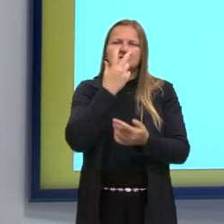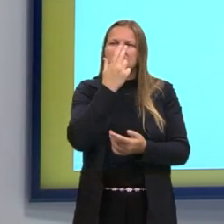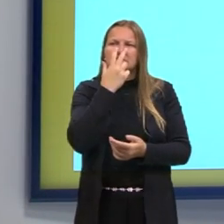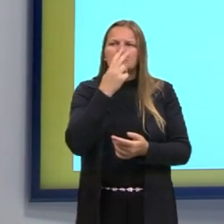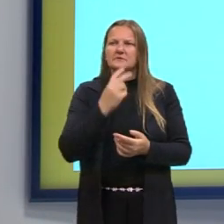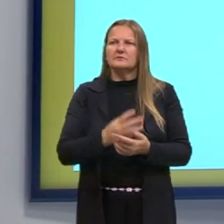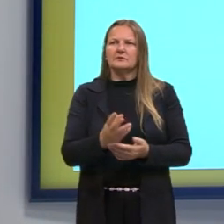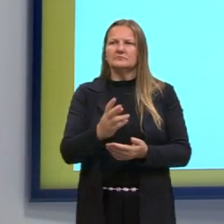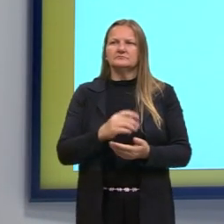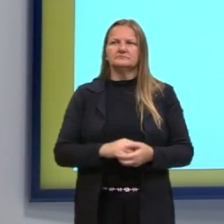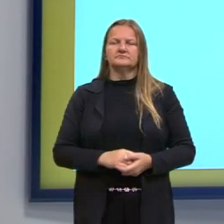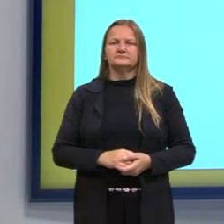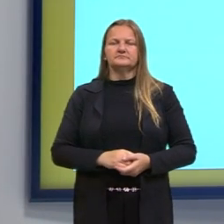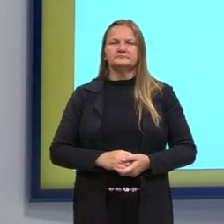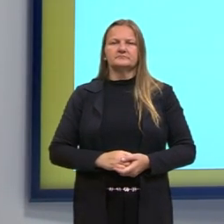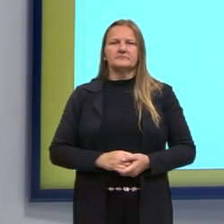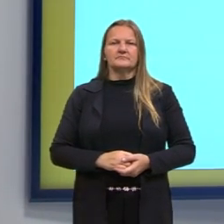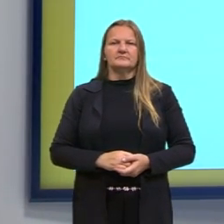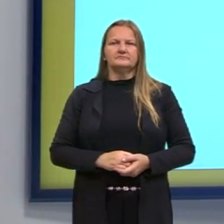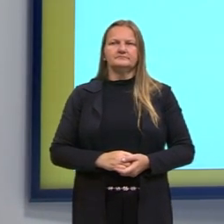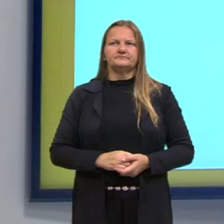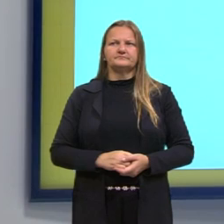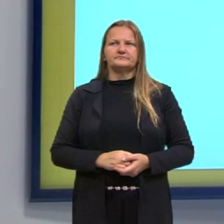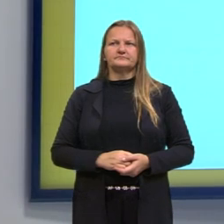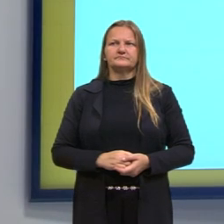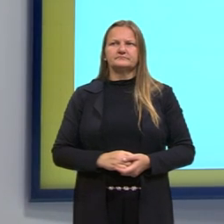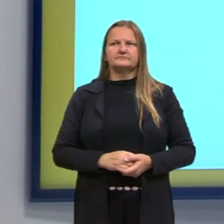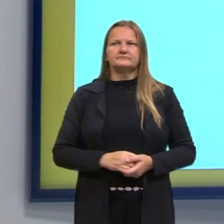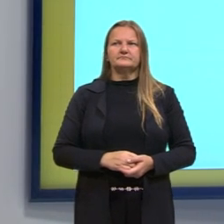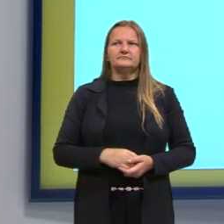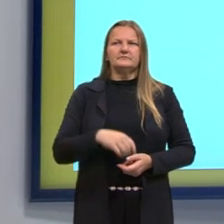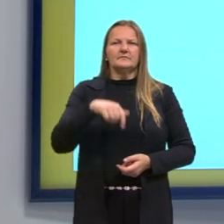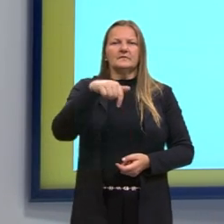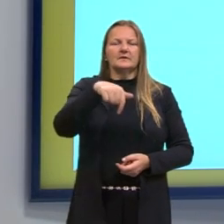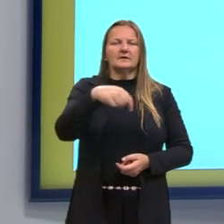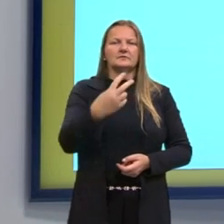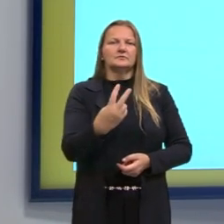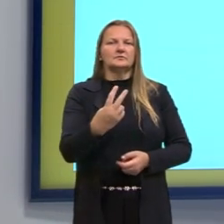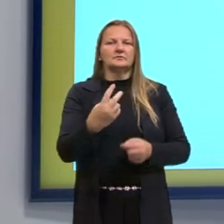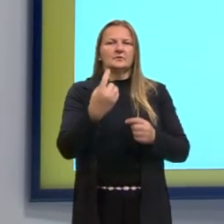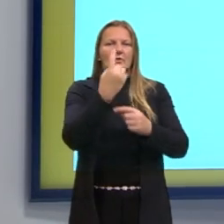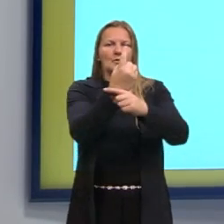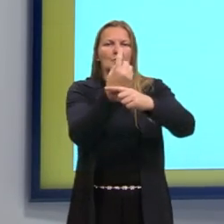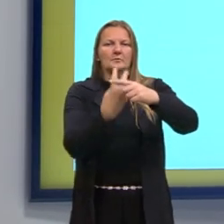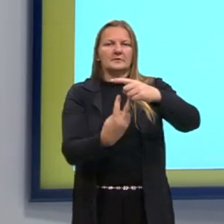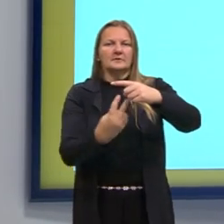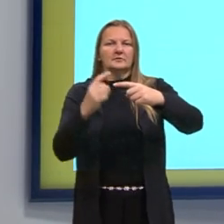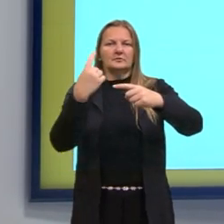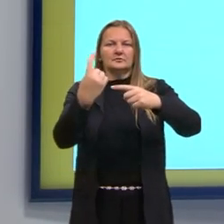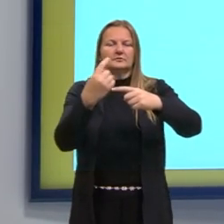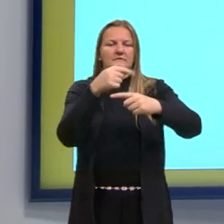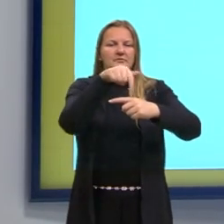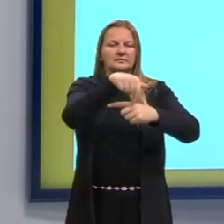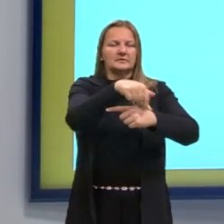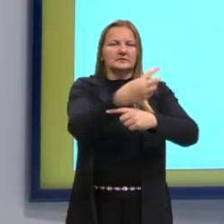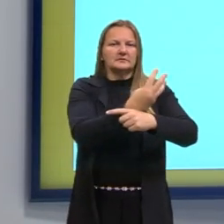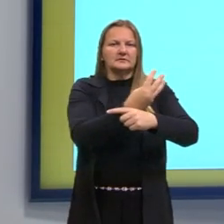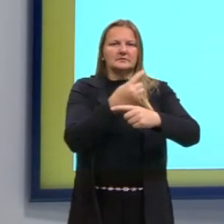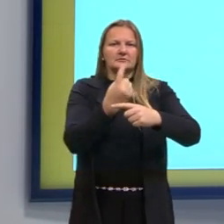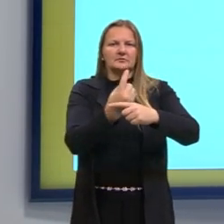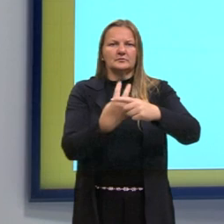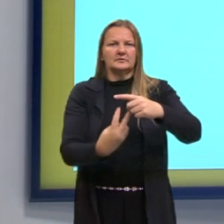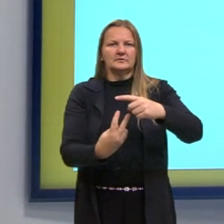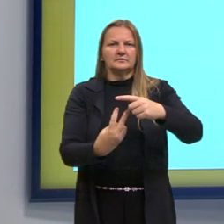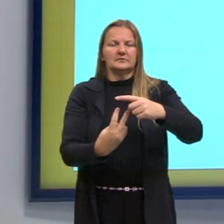a potência. Então, o Q2 é 1 meio elevado a 1. O Q3, 1 meio